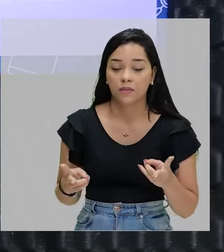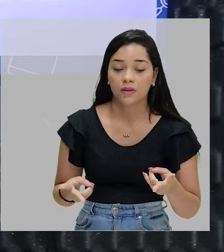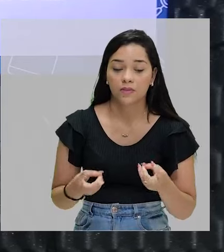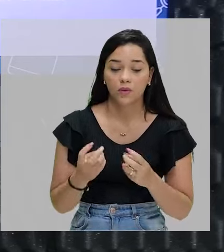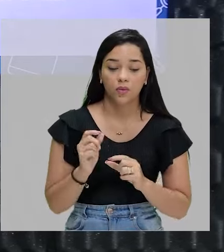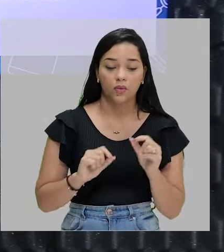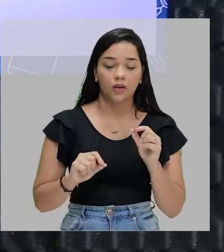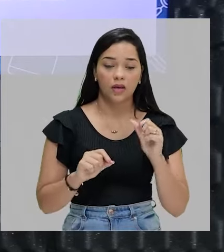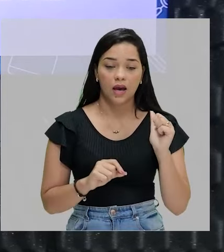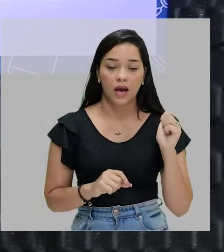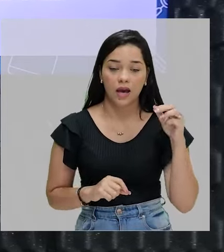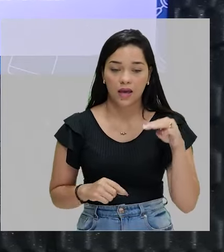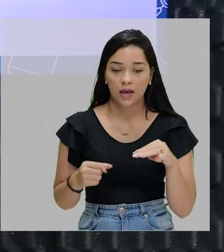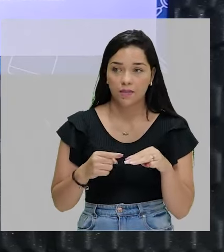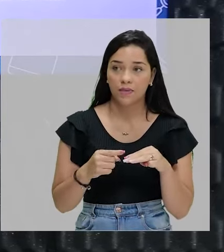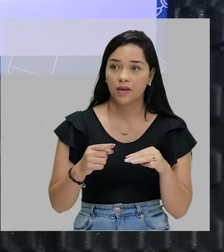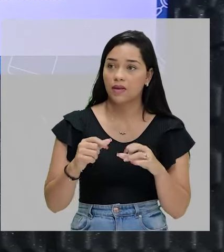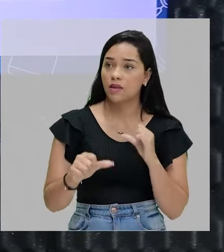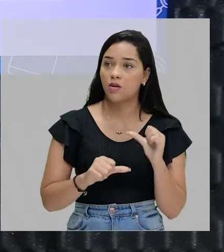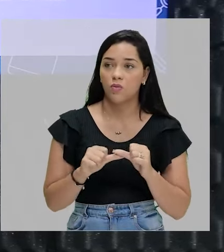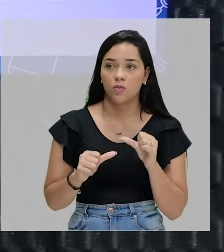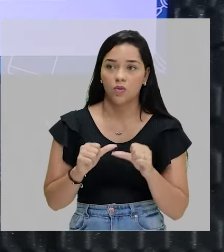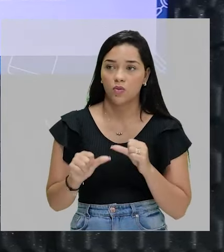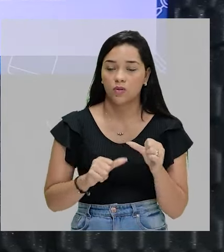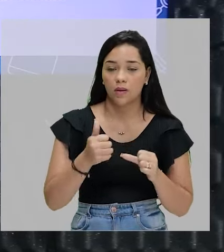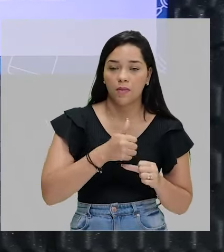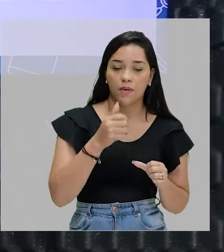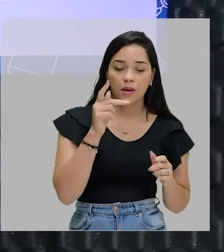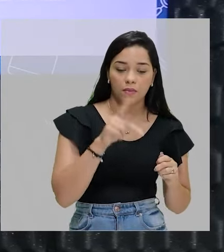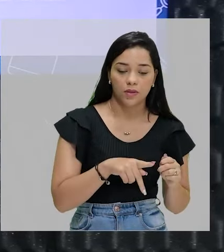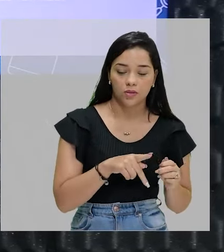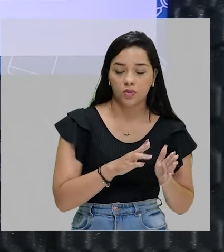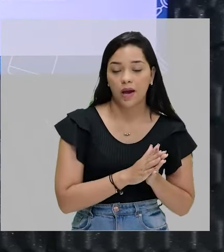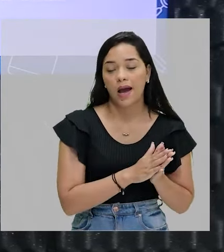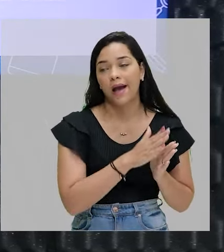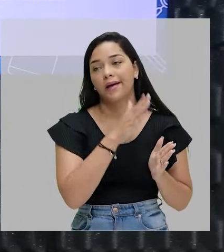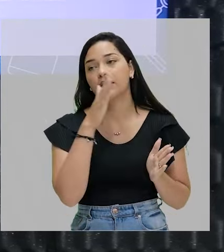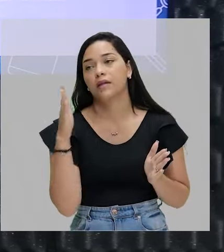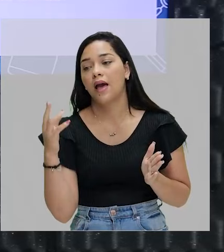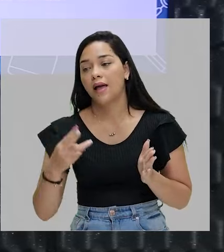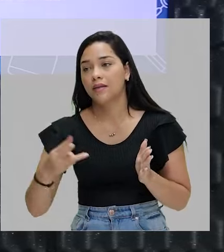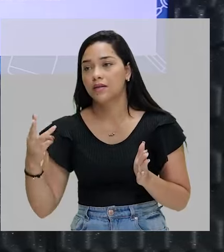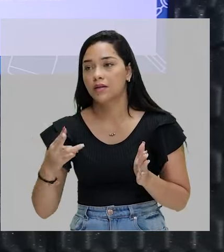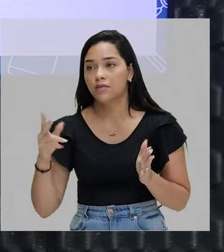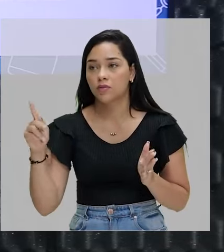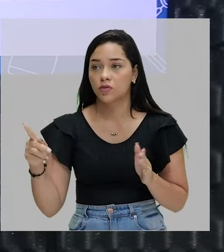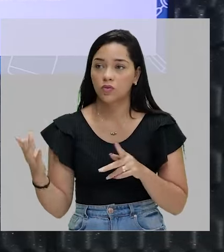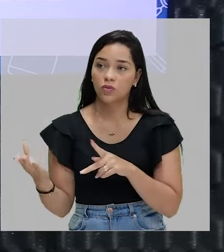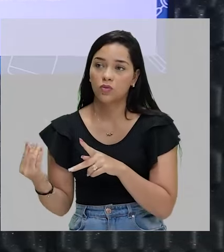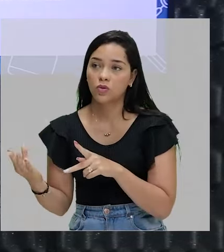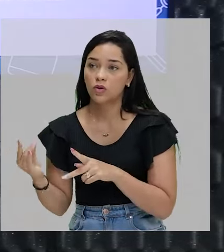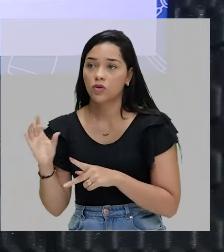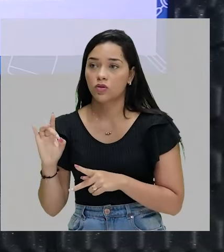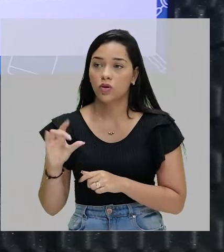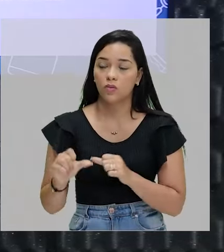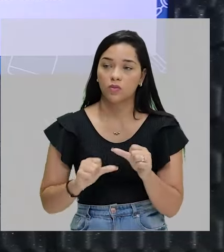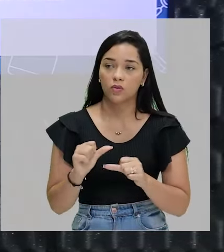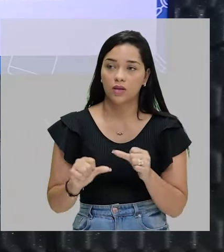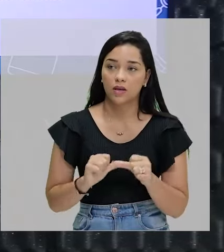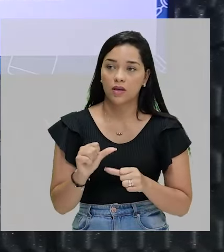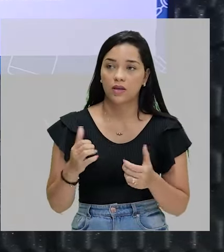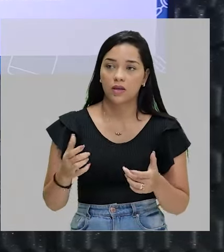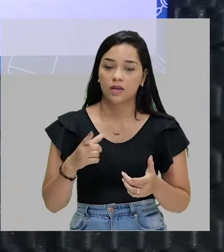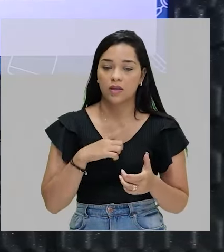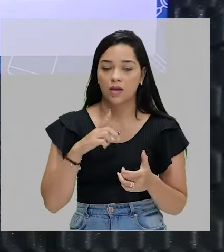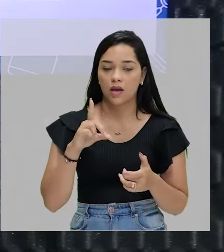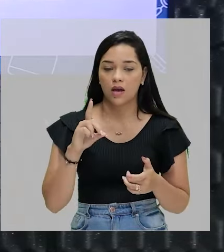que a M não muda da primeira pessoa do singular até a terceira do plural. A única coisa que vai mudar são